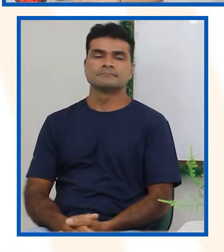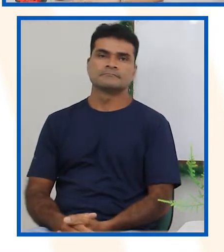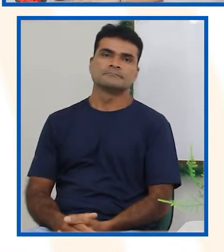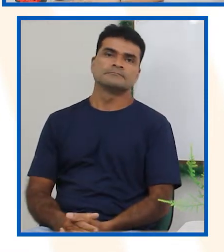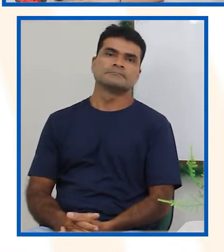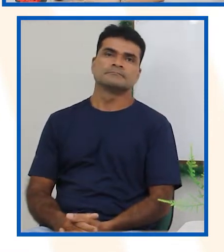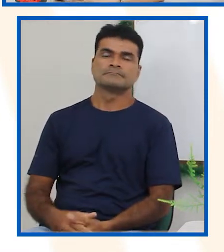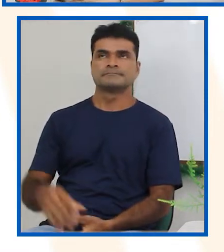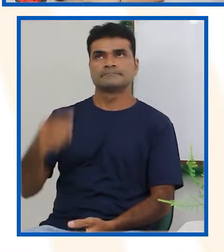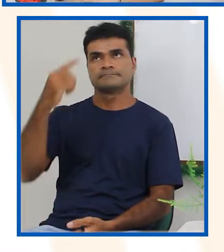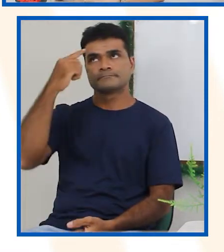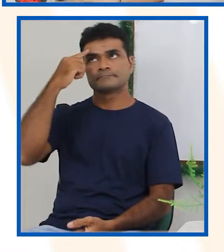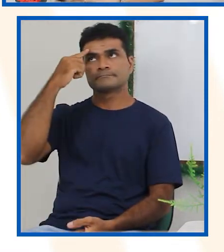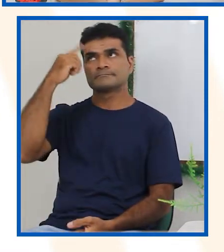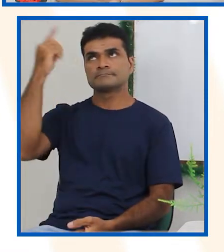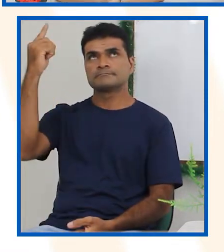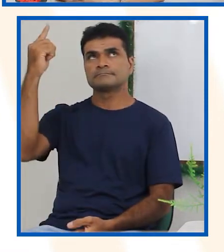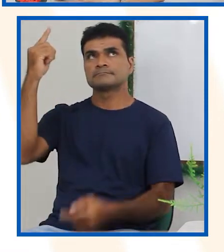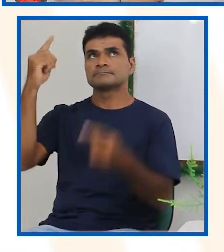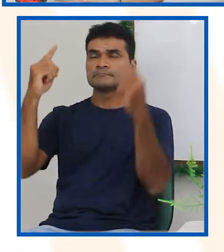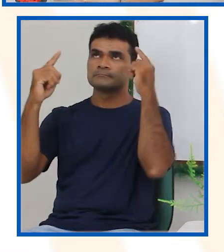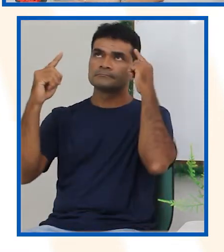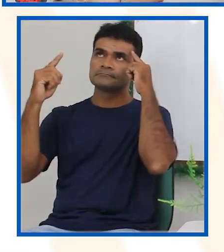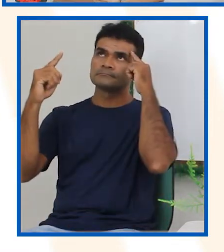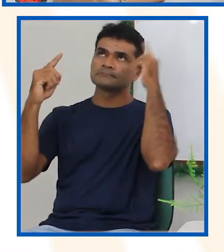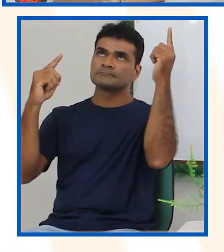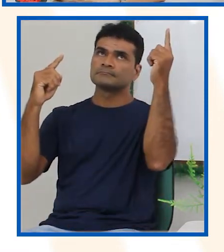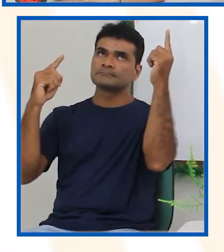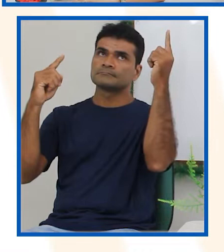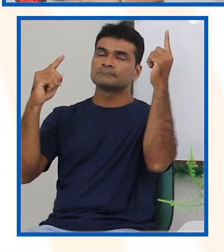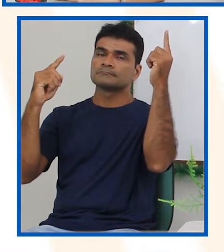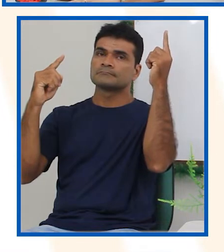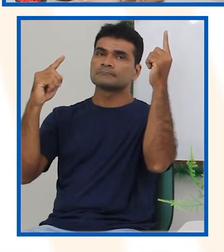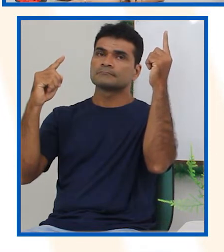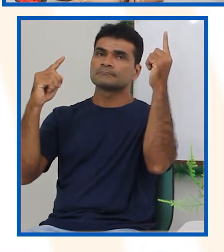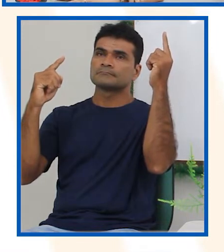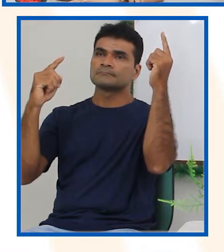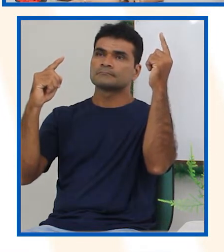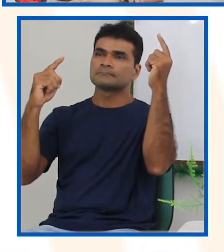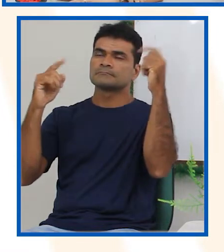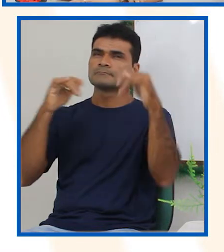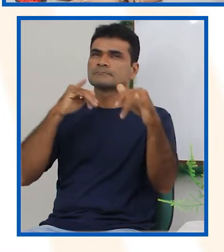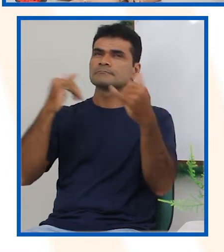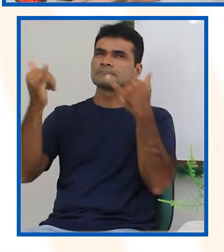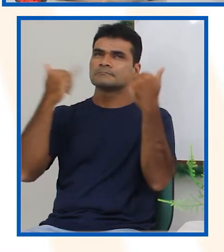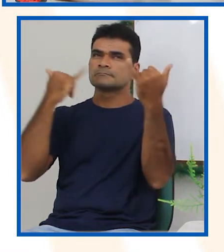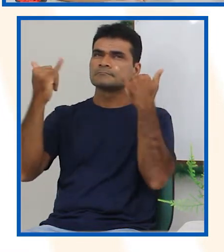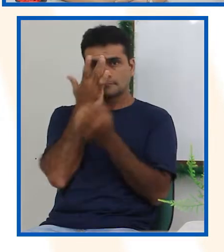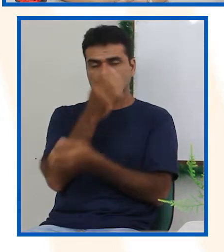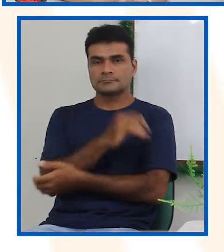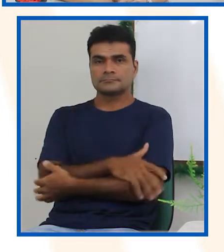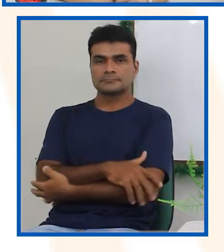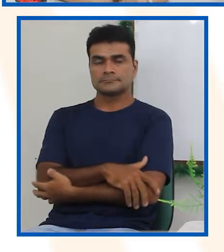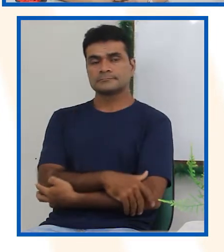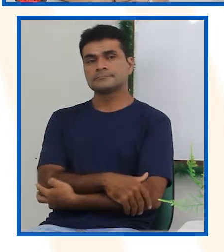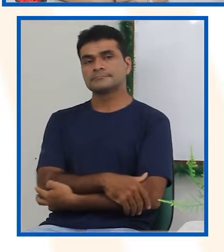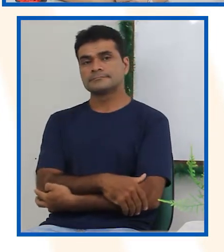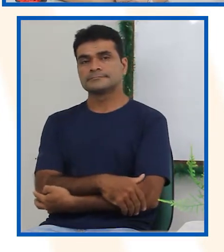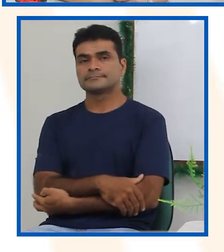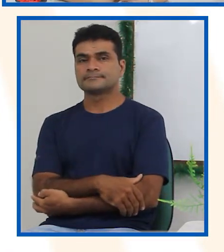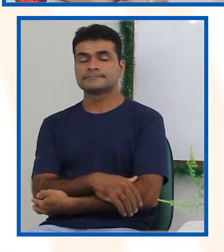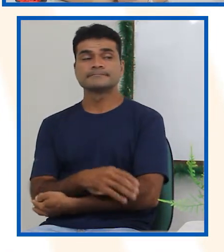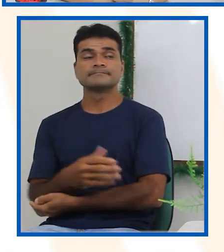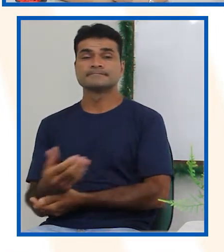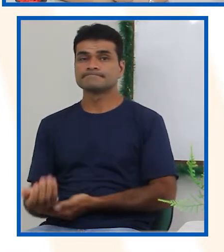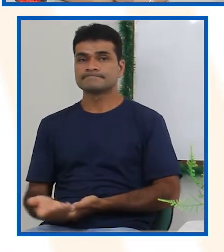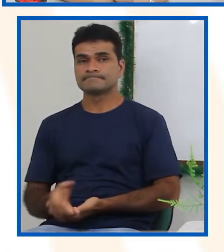adivinhar, acertar, mensurar algumas informações. Vamos lá? Esse site,